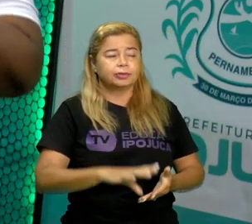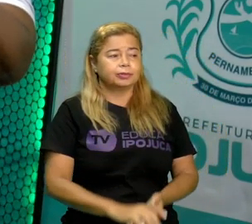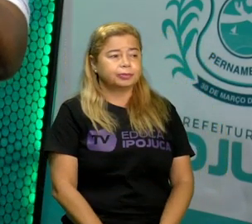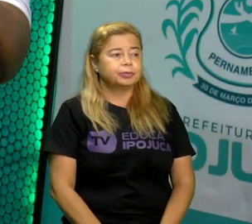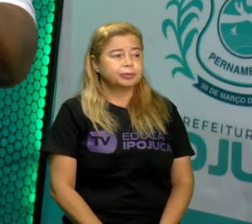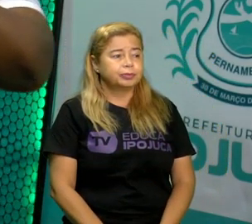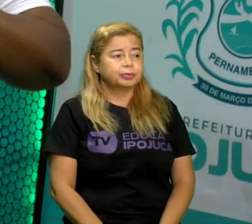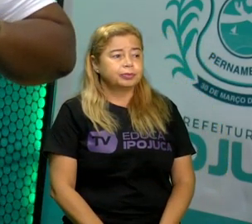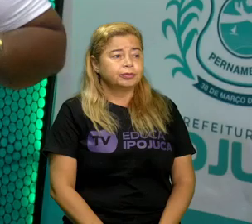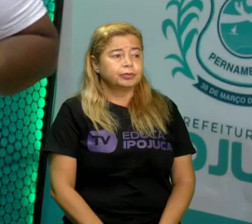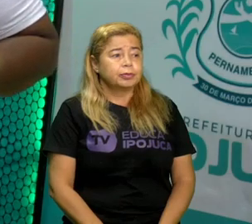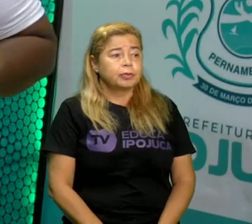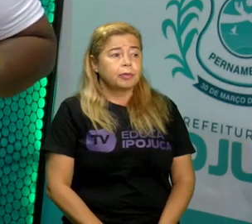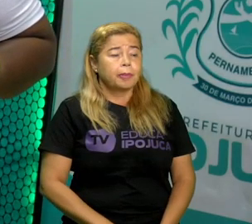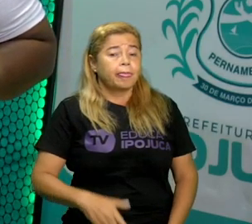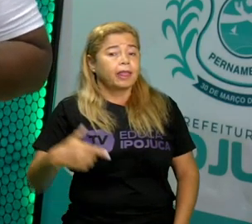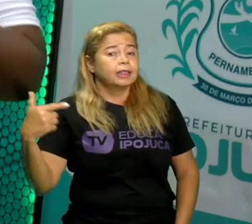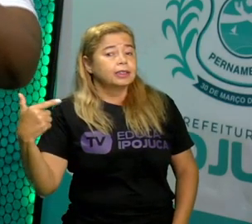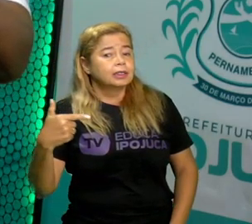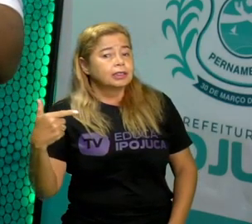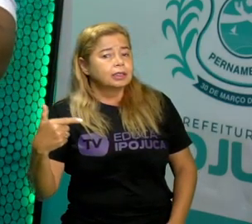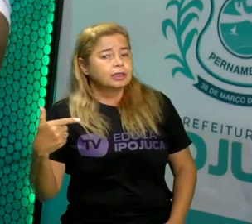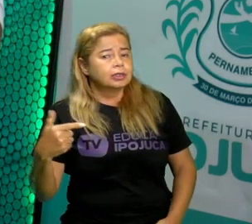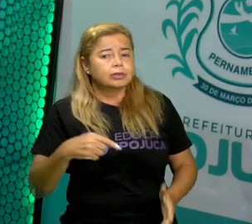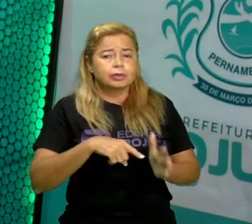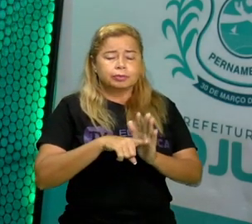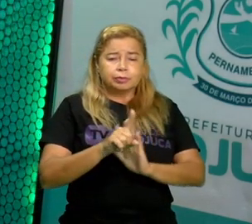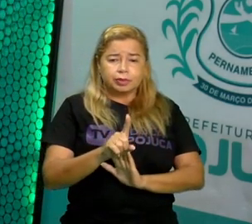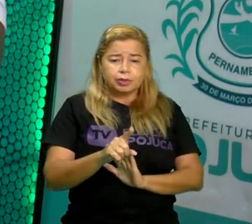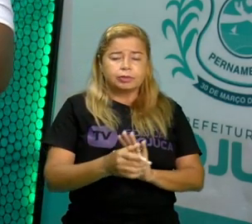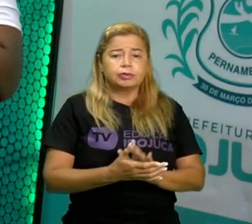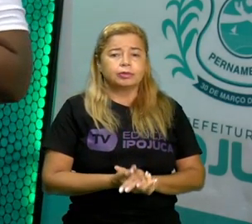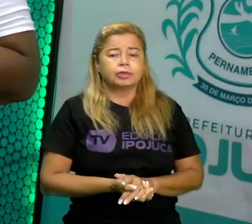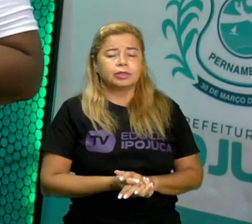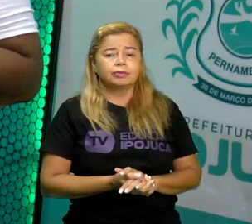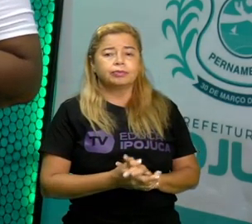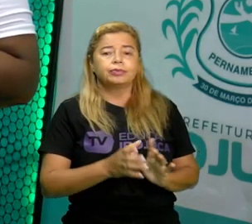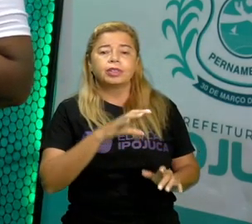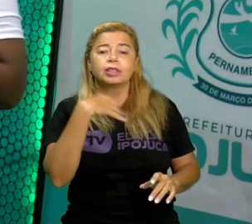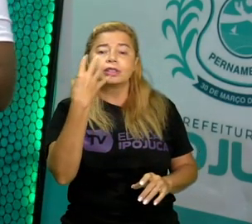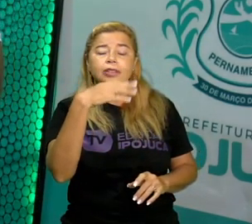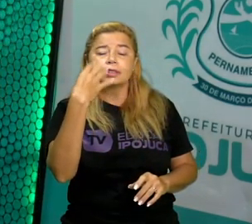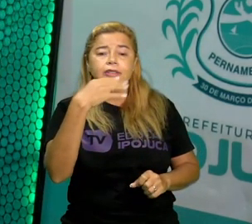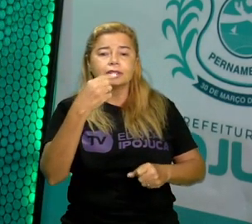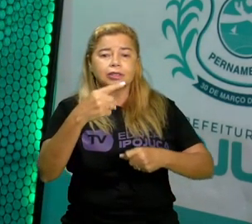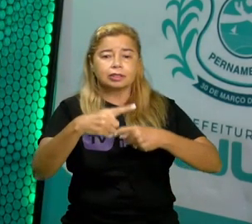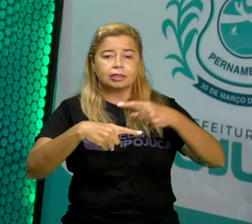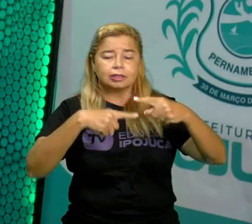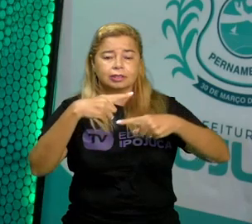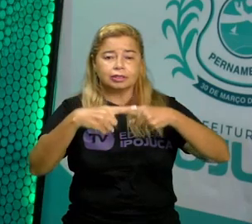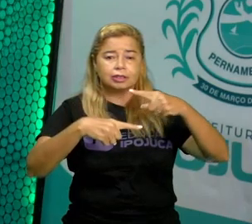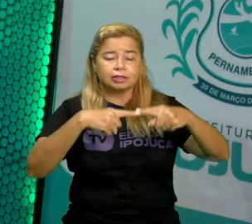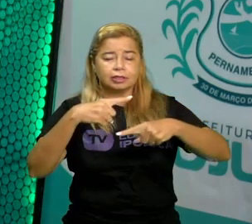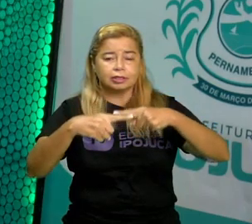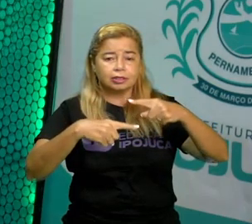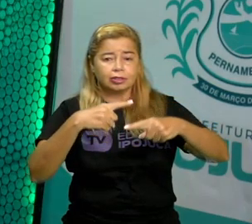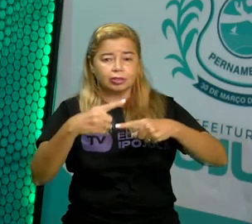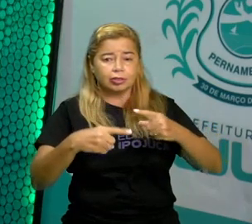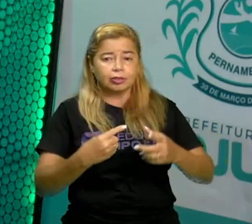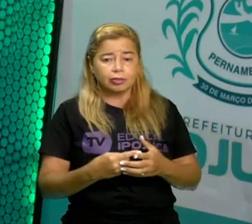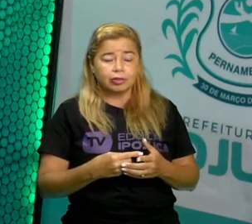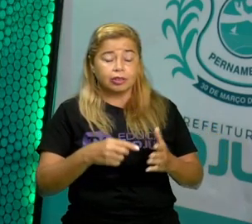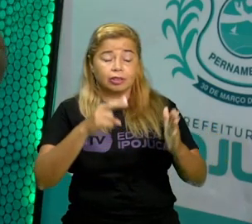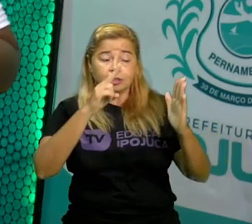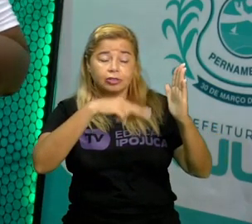Segundo questionamento, na cantiga de roda, tá? Que a gente acabou de